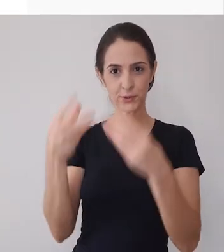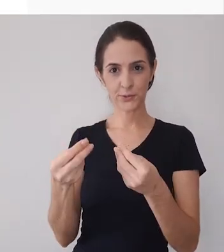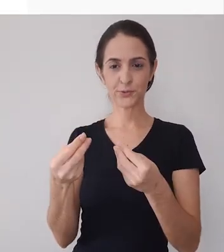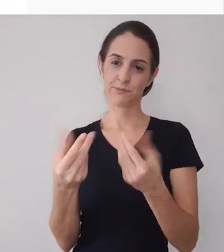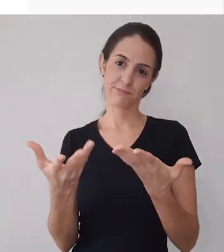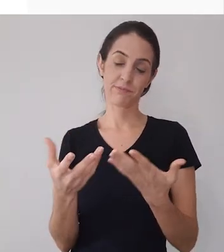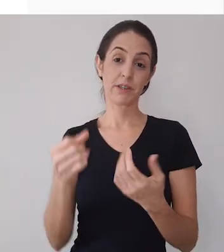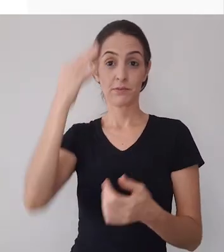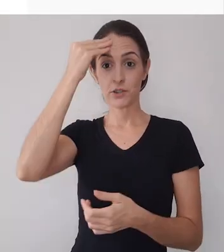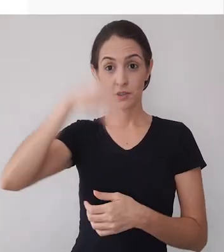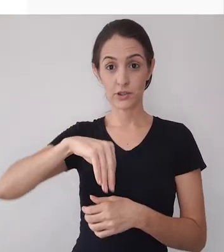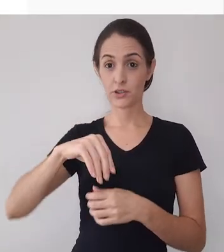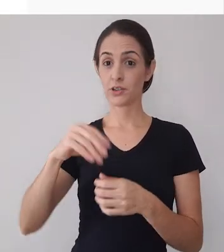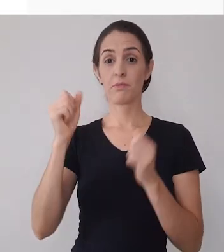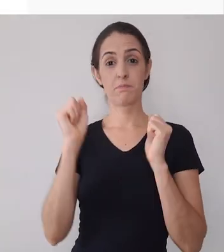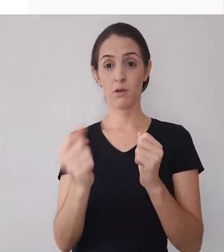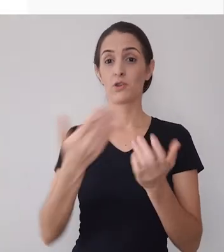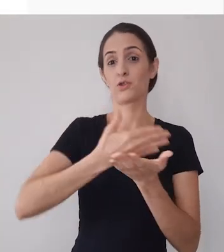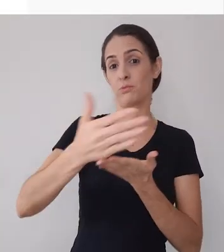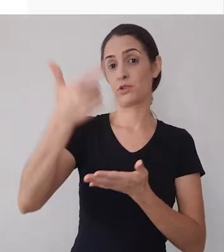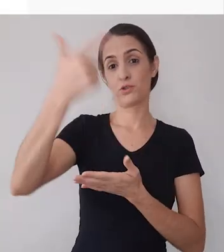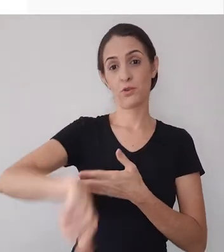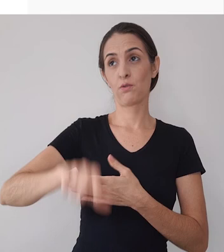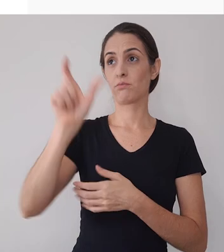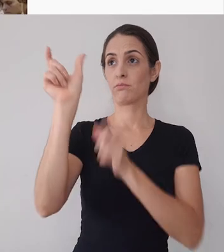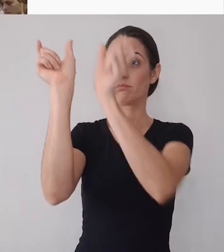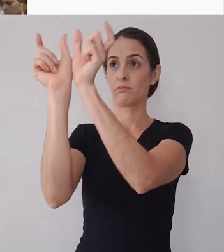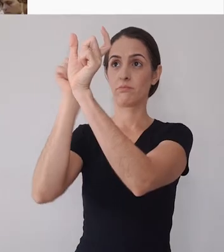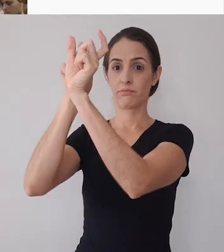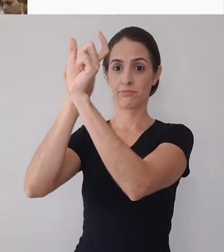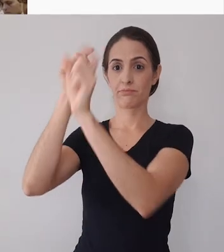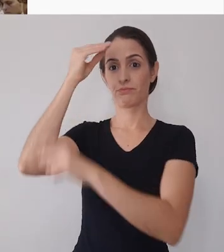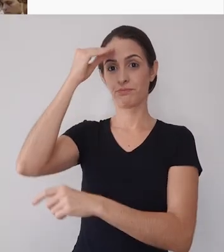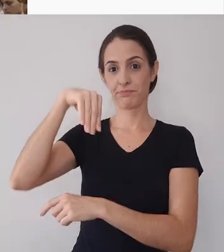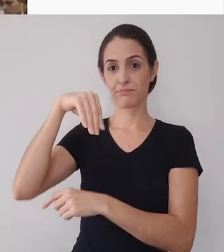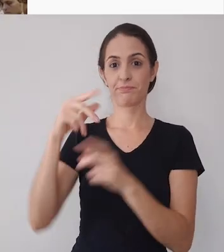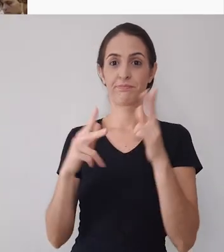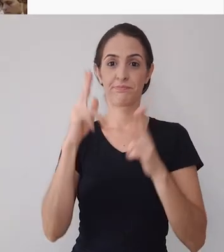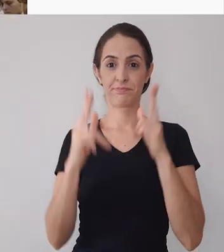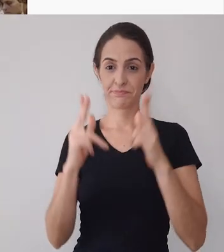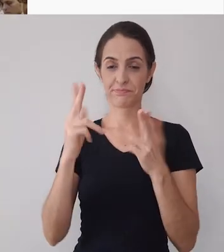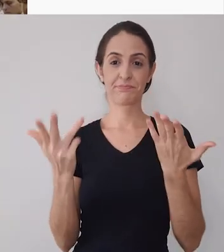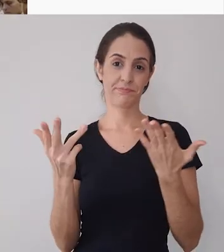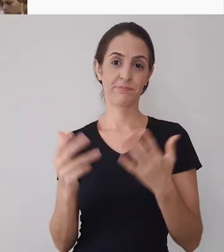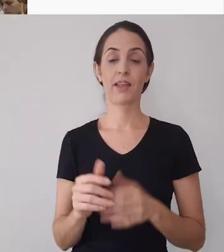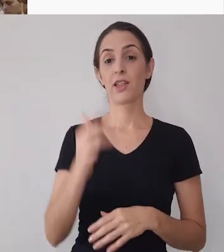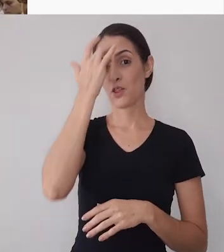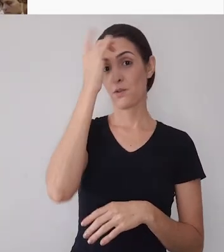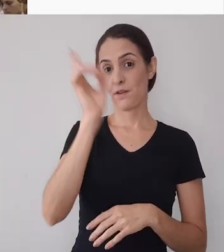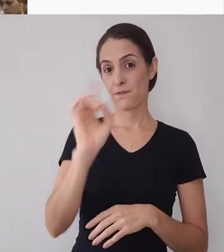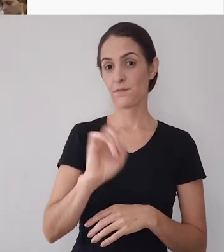só ele volta o vídeo para o estado original e você pode recomeçar tá certo leva um tempinho para se acostumar com essas